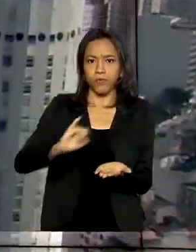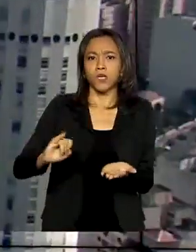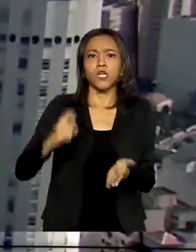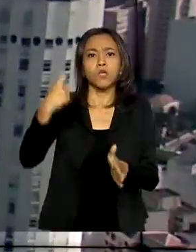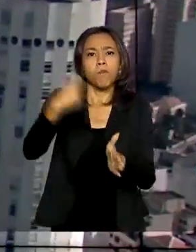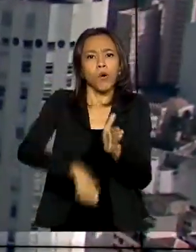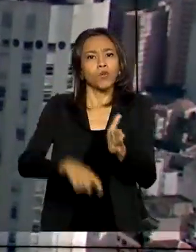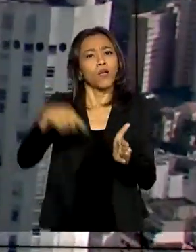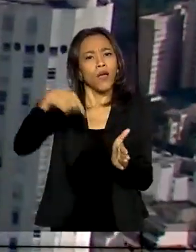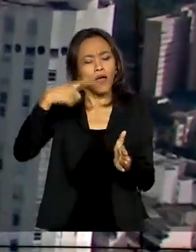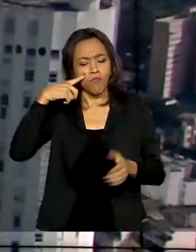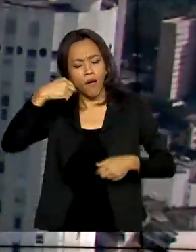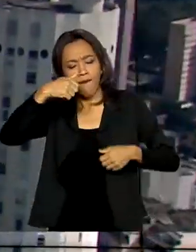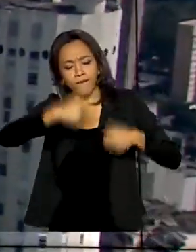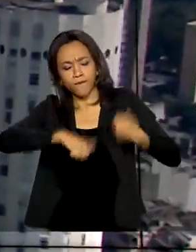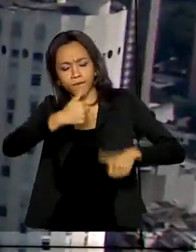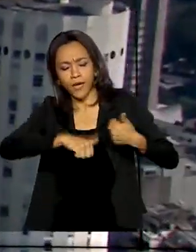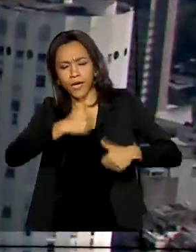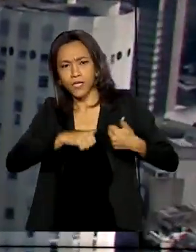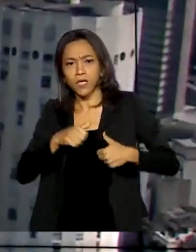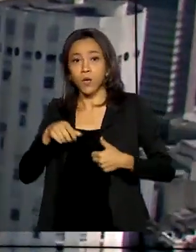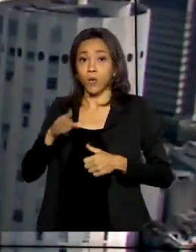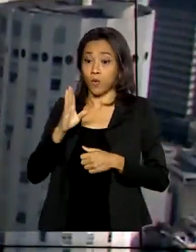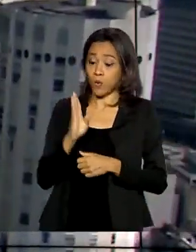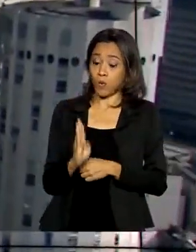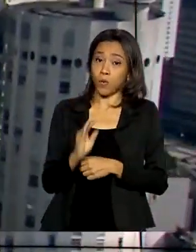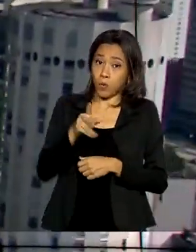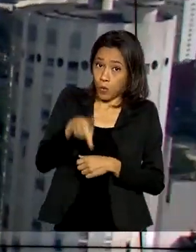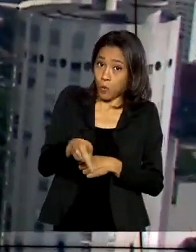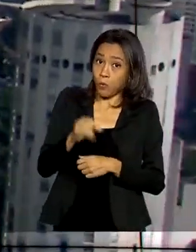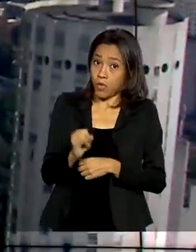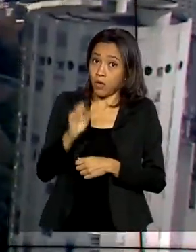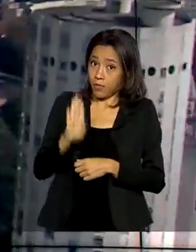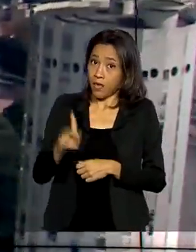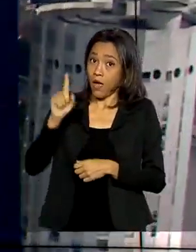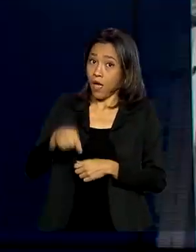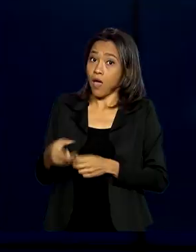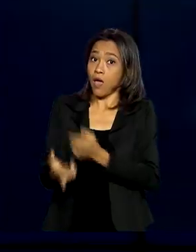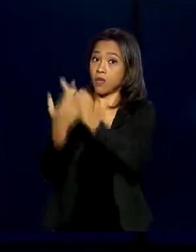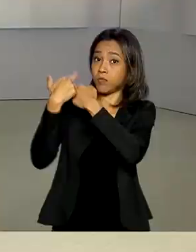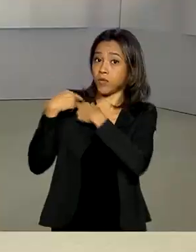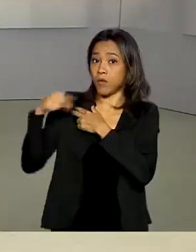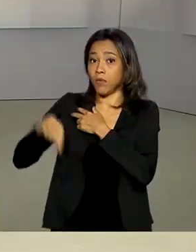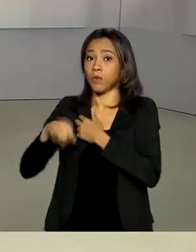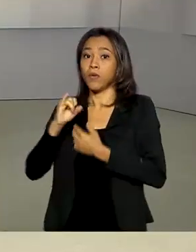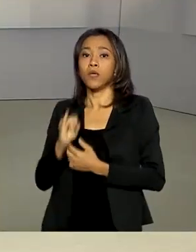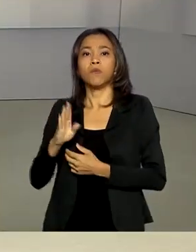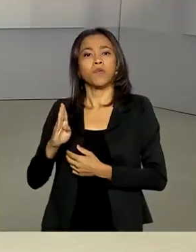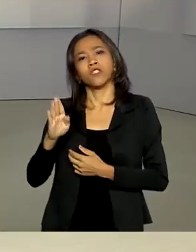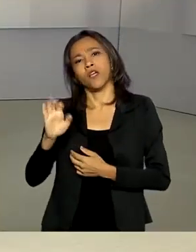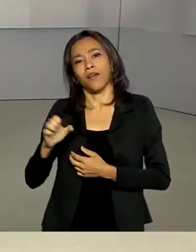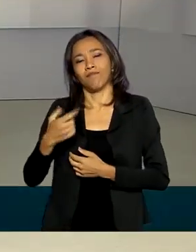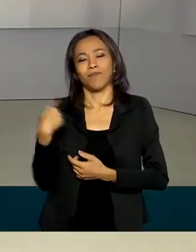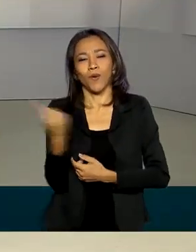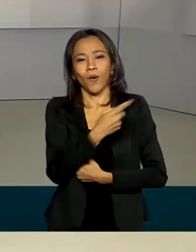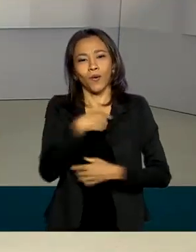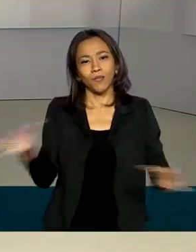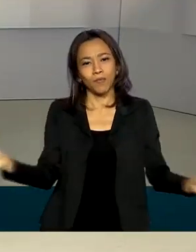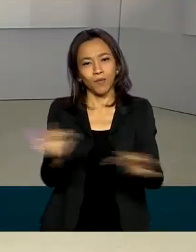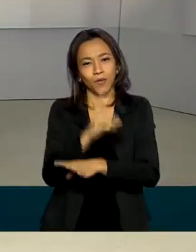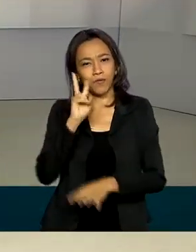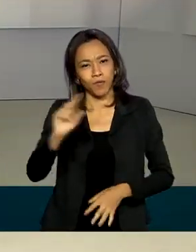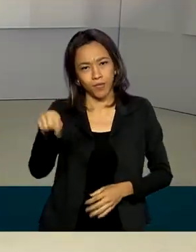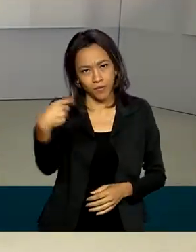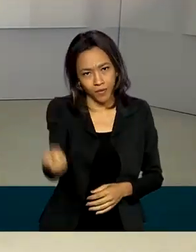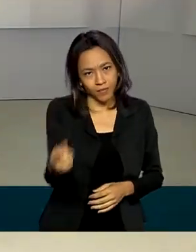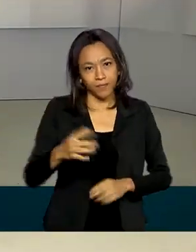um termômetro, já que o indicador oficial do PIB é apurado e divulgado pelo IBGE. A gente fica por aqui. Nos vemos na